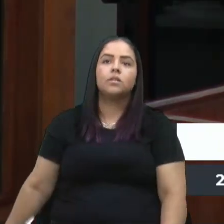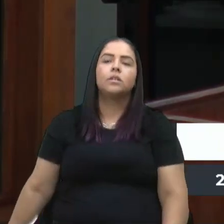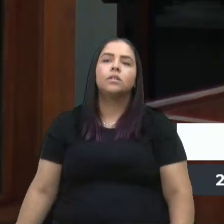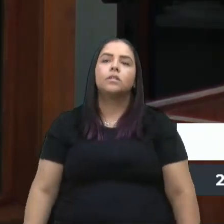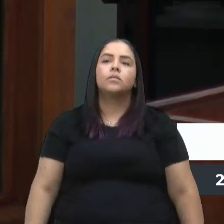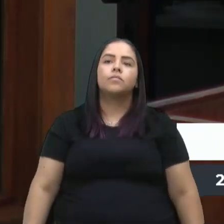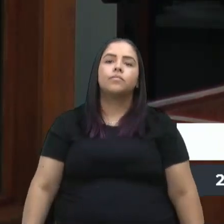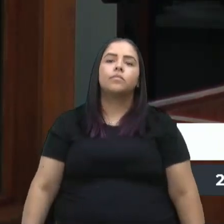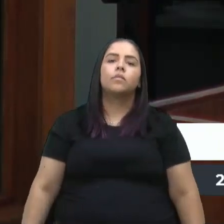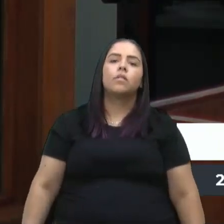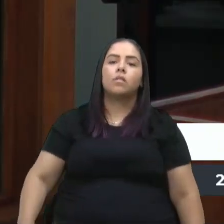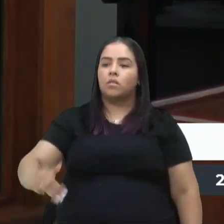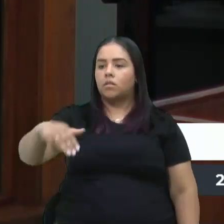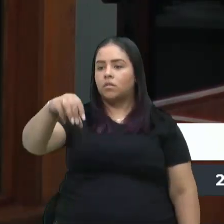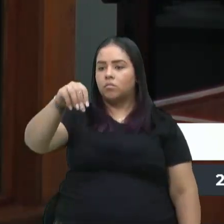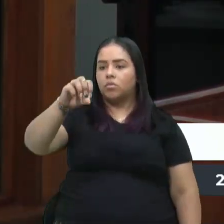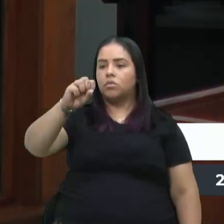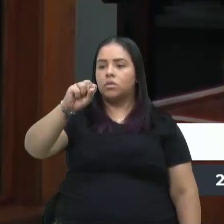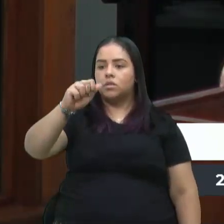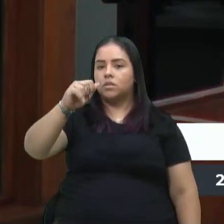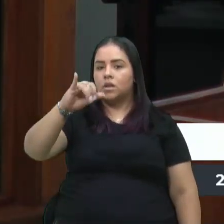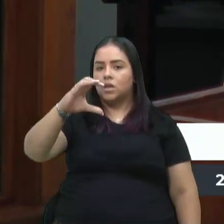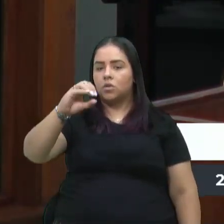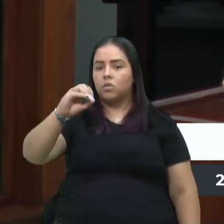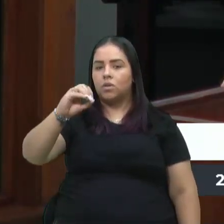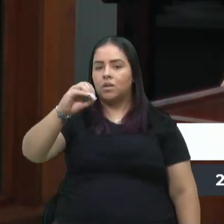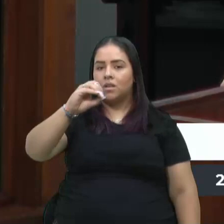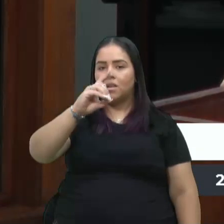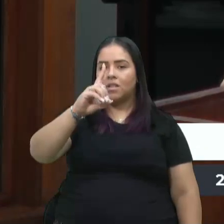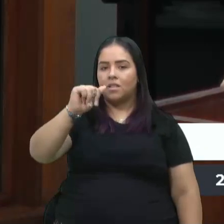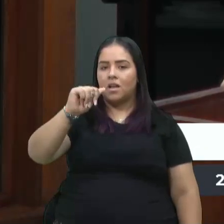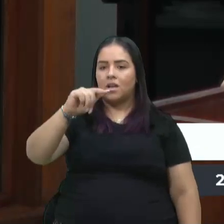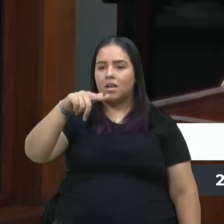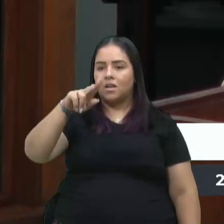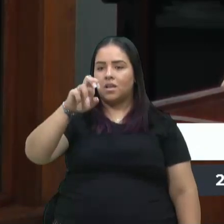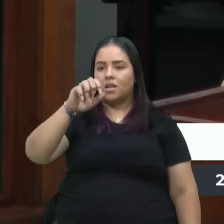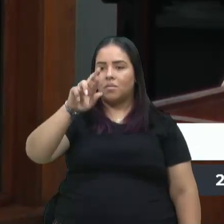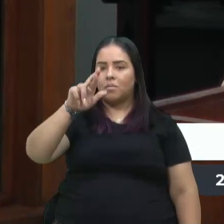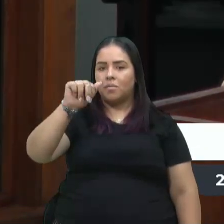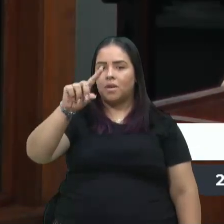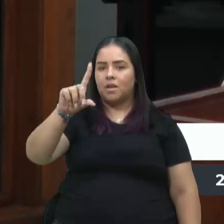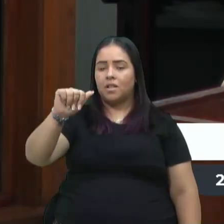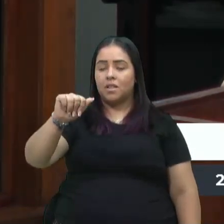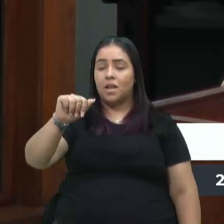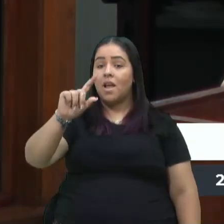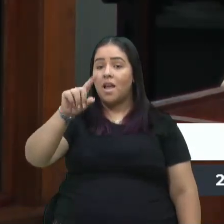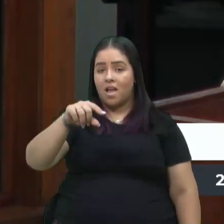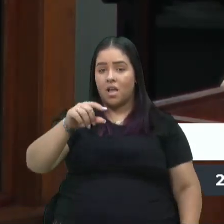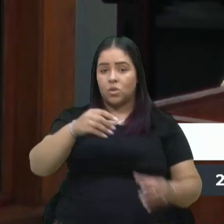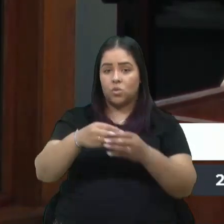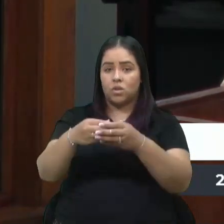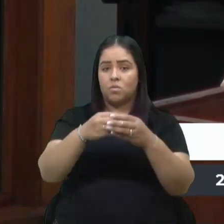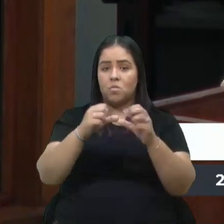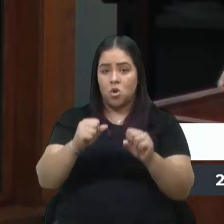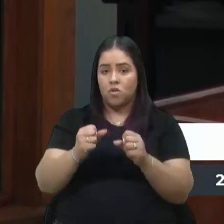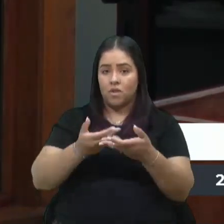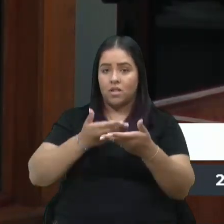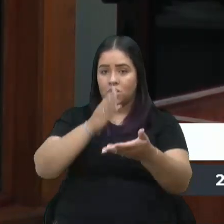O Mosaico da Quebrada, que eu falo aqui há dois anos e meio já, é turismo e pode ser visitado de graça.